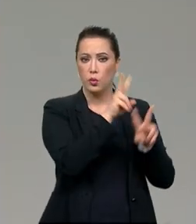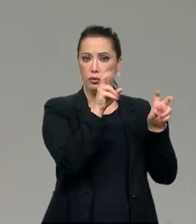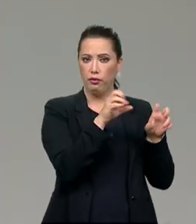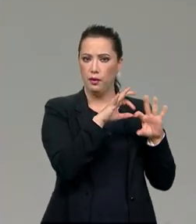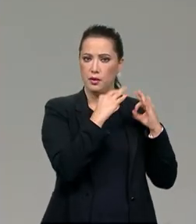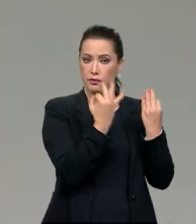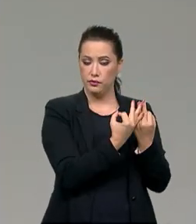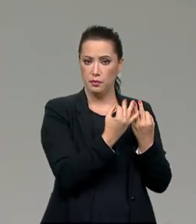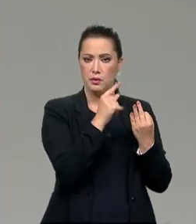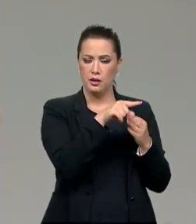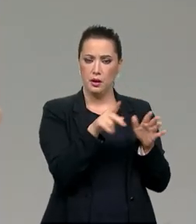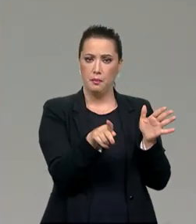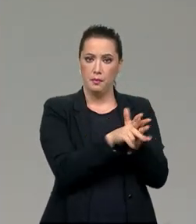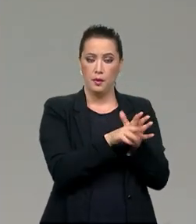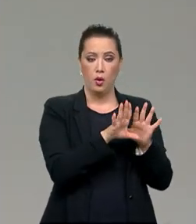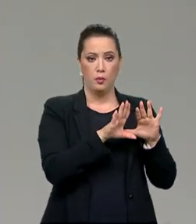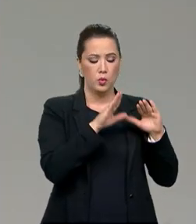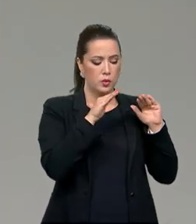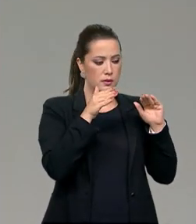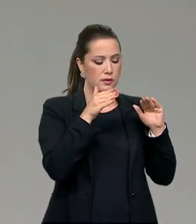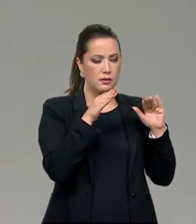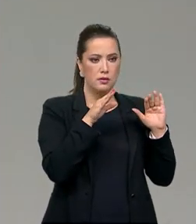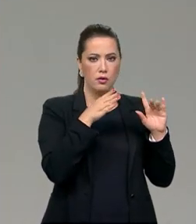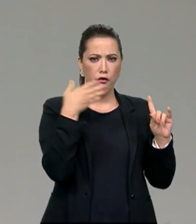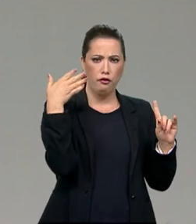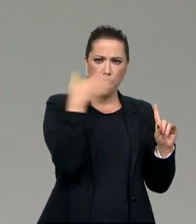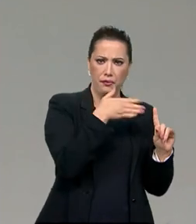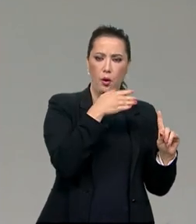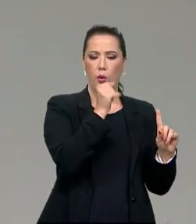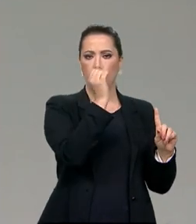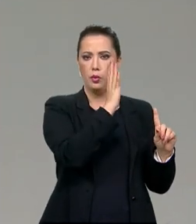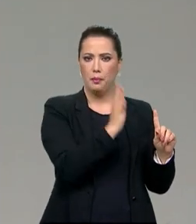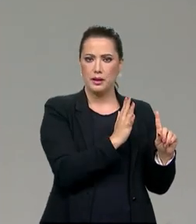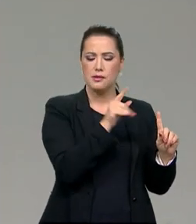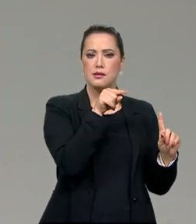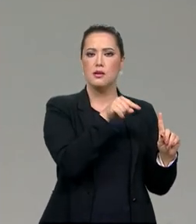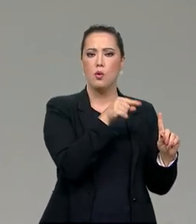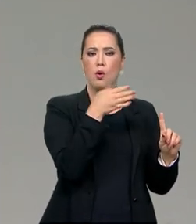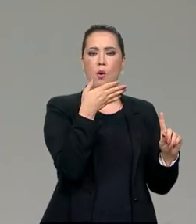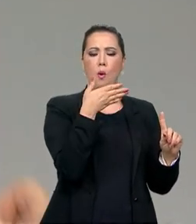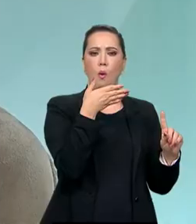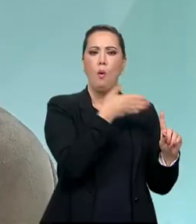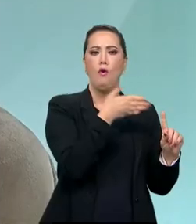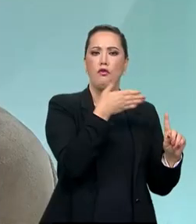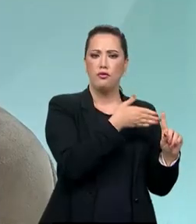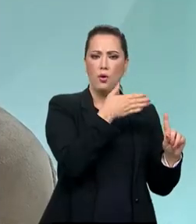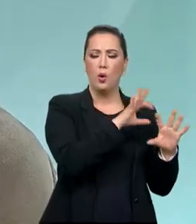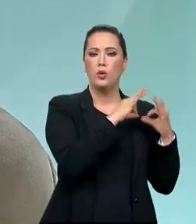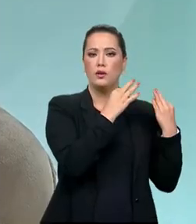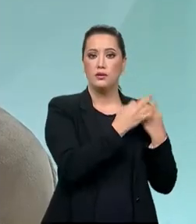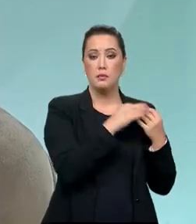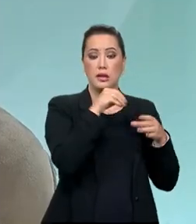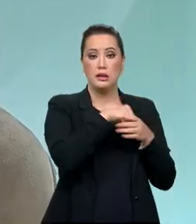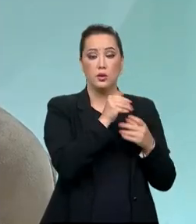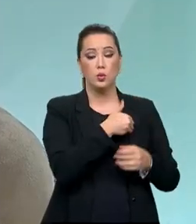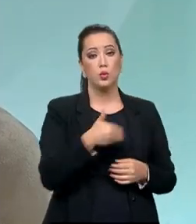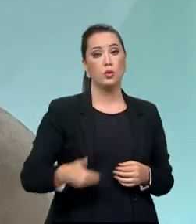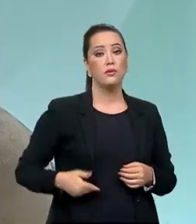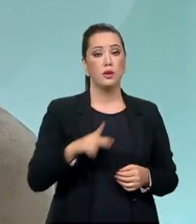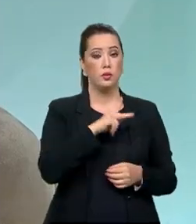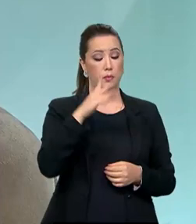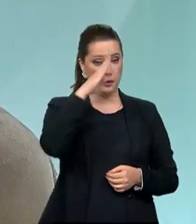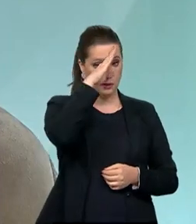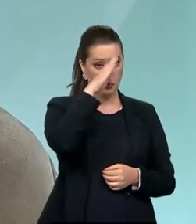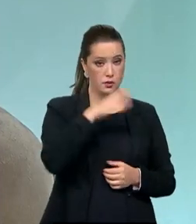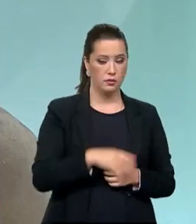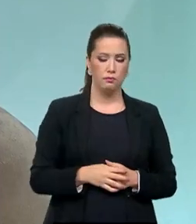também é fruto da centralidade que o tema tomou no governo do presidente Jair Bolsonaro? Ah, não tenho dúvida, não tenho dúvida. O que é